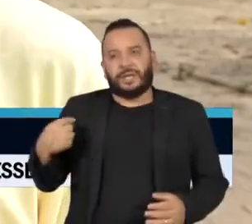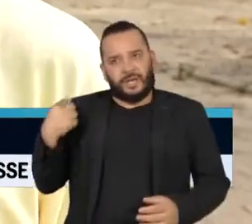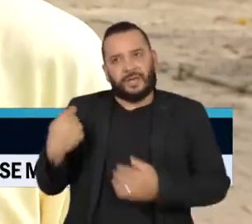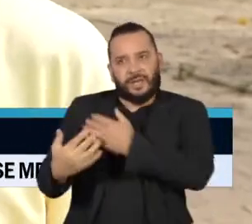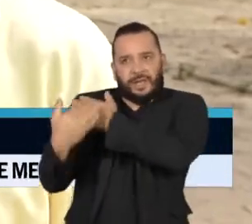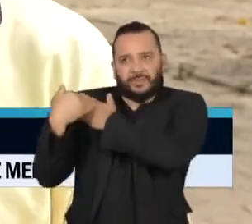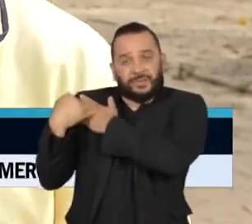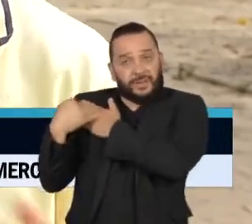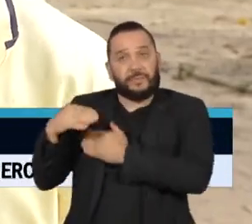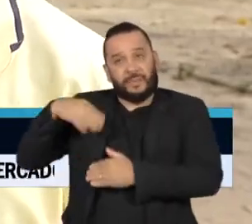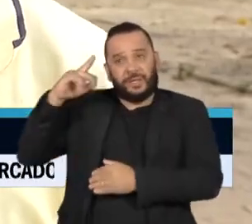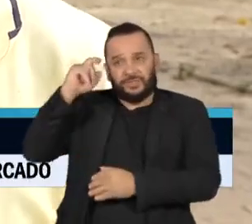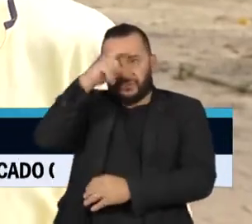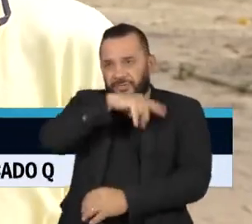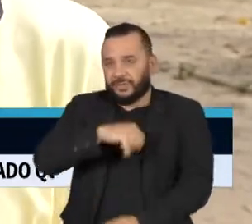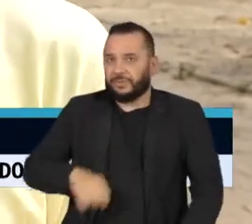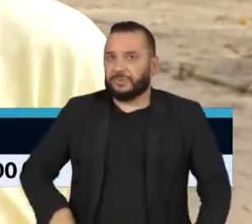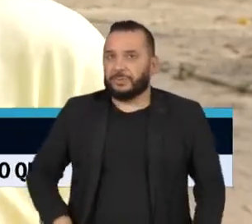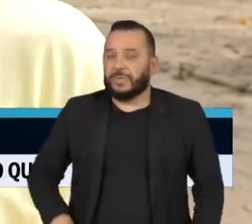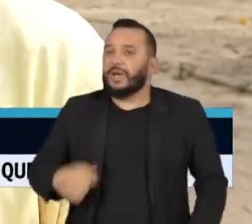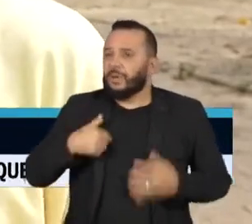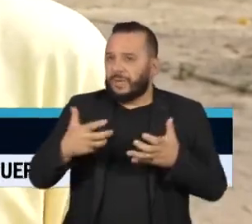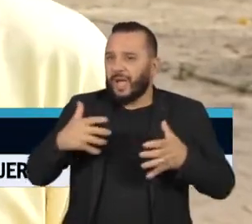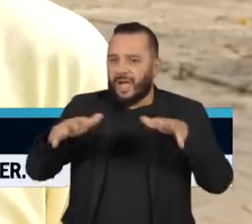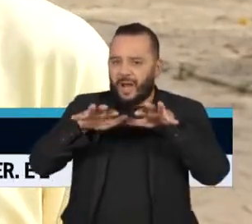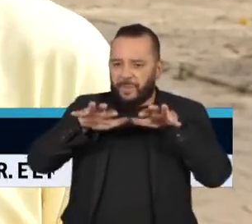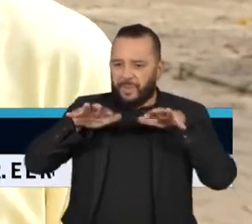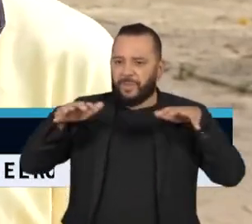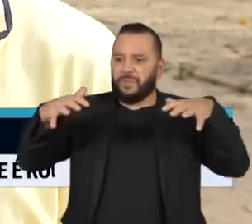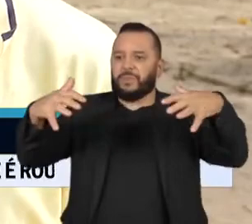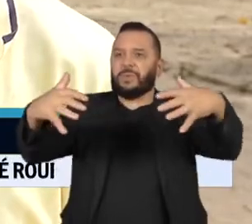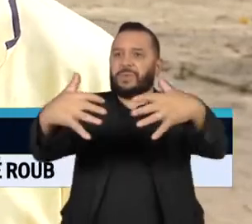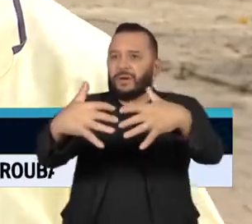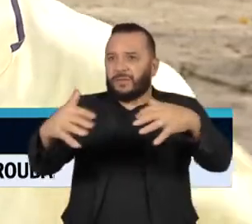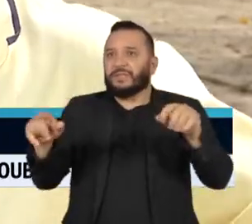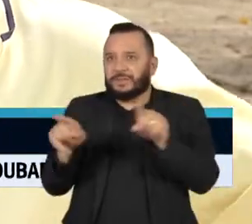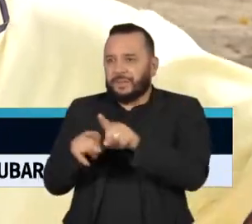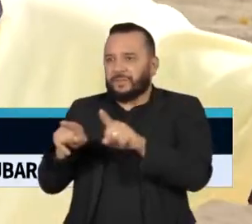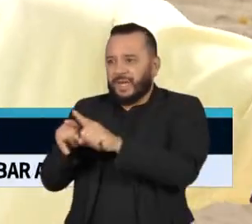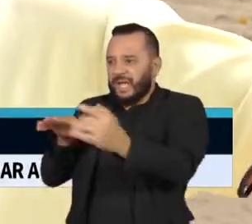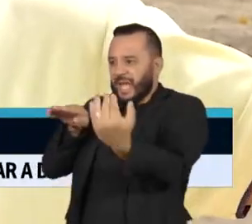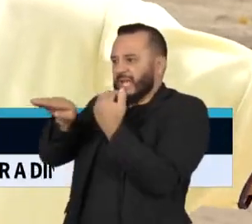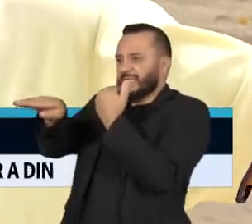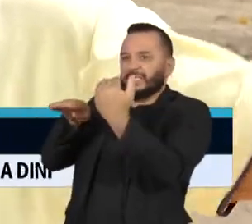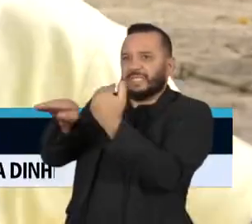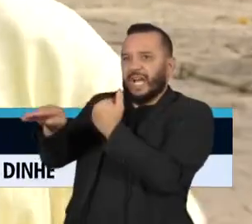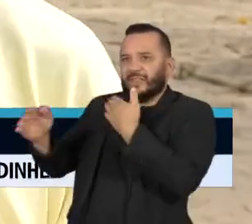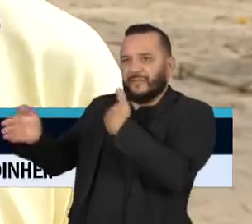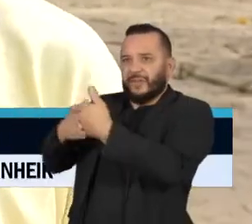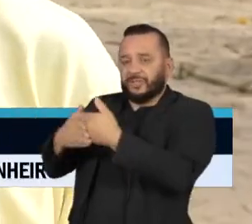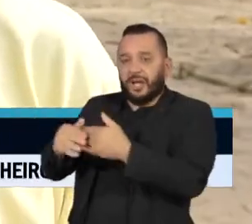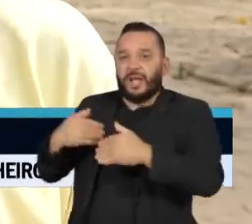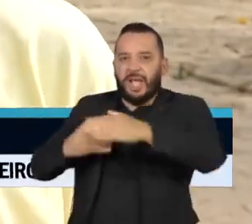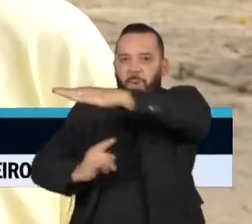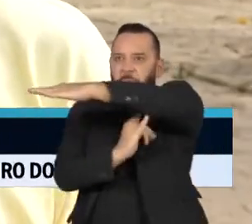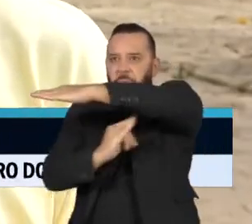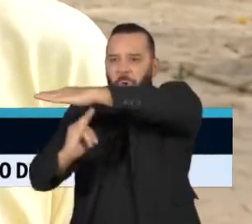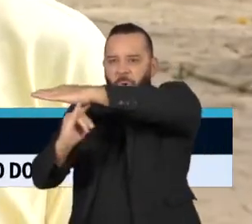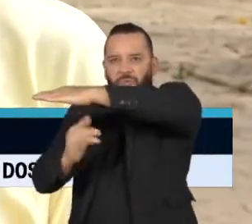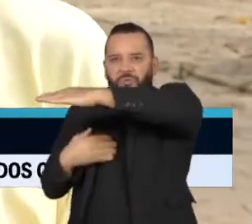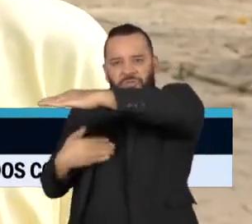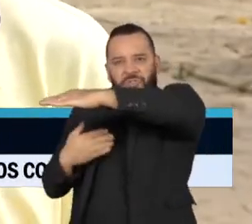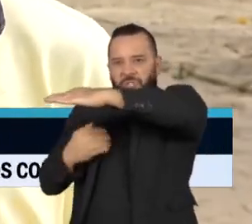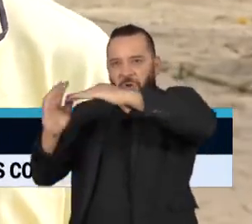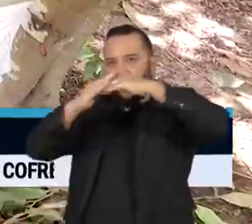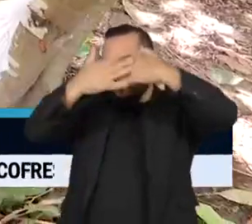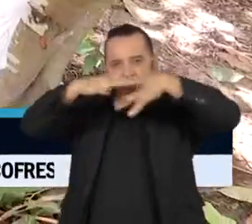aldeia e tampar a estrada. Aí cortei tudinho, pontes, aí mandei fora para a